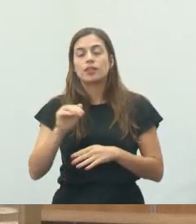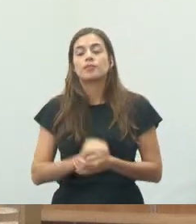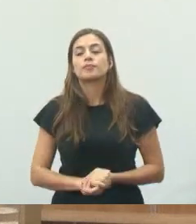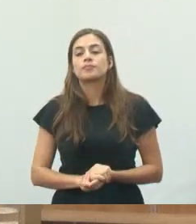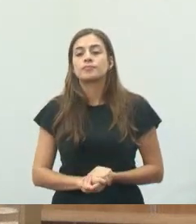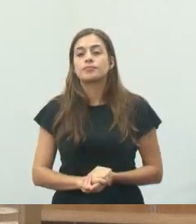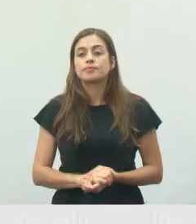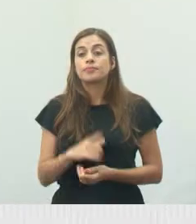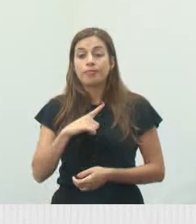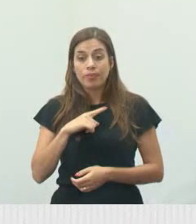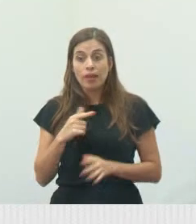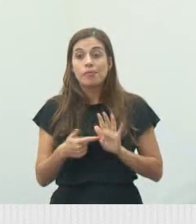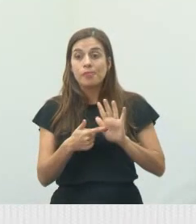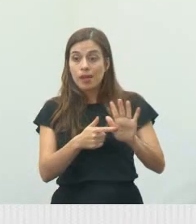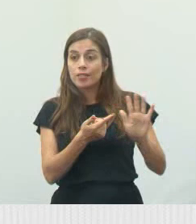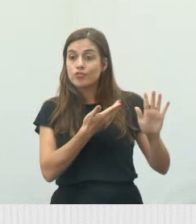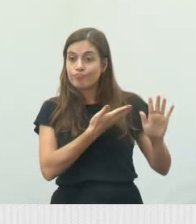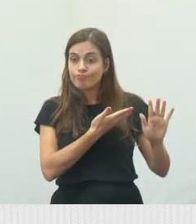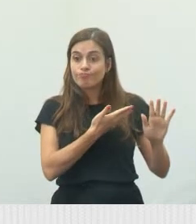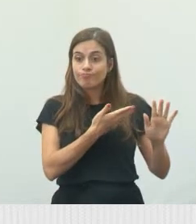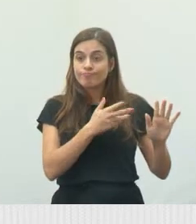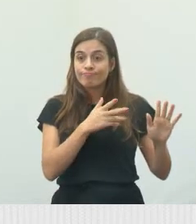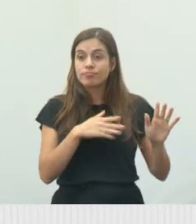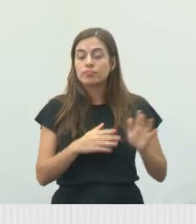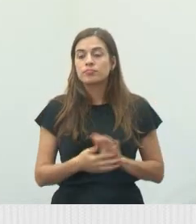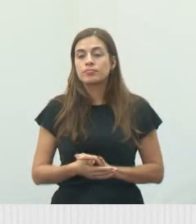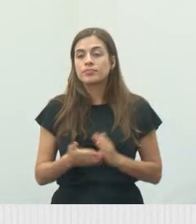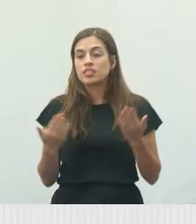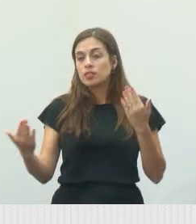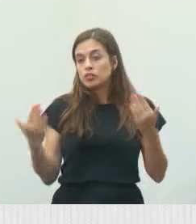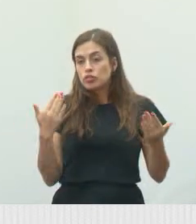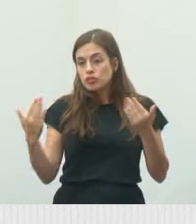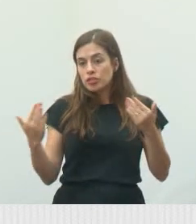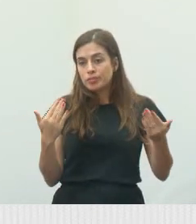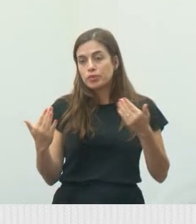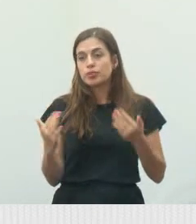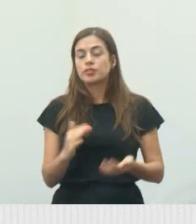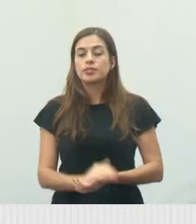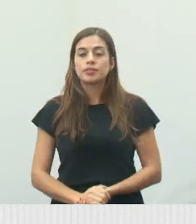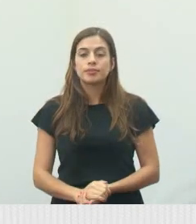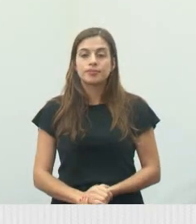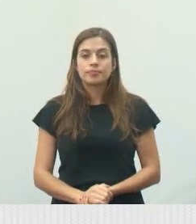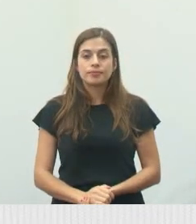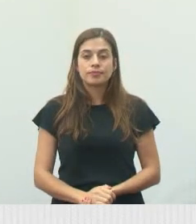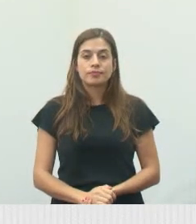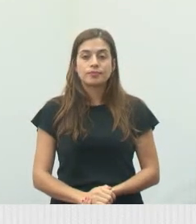Tem até uma imagem, nós temos um slide aí do antes e do depois.